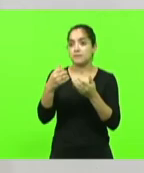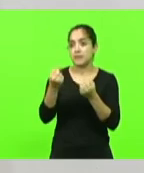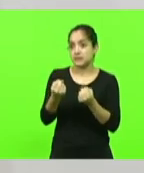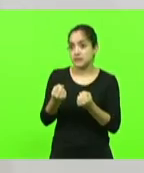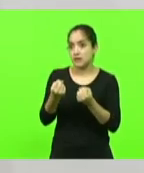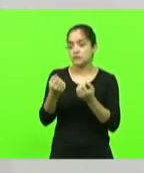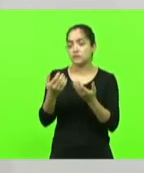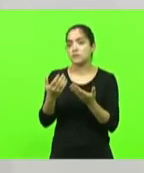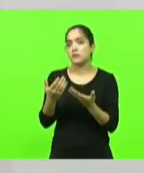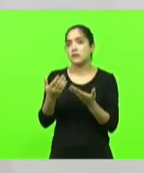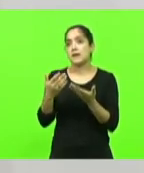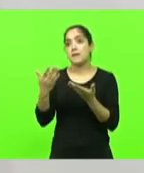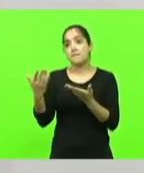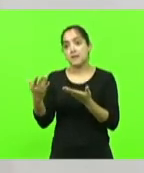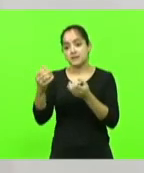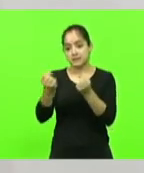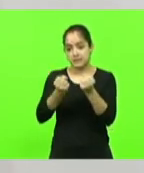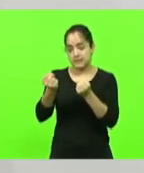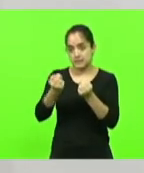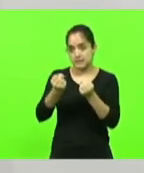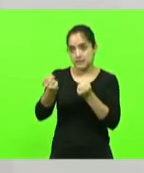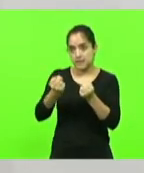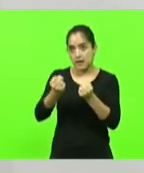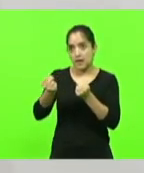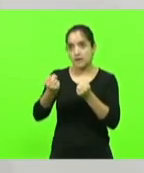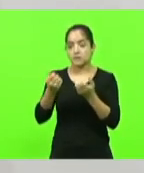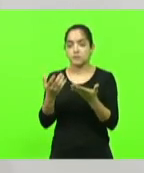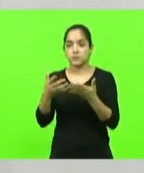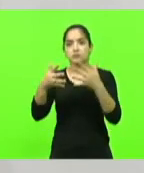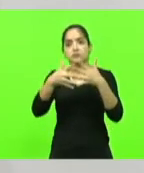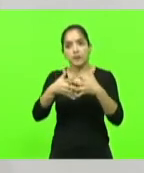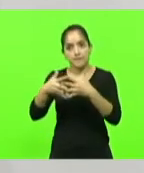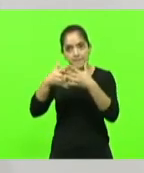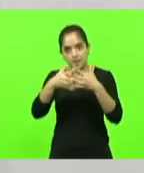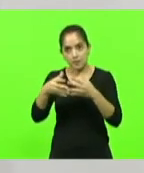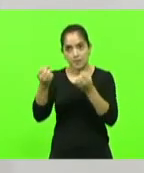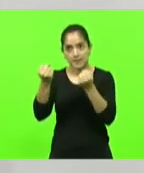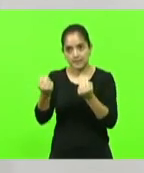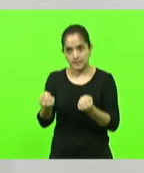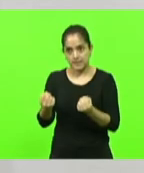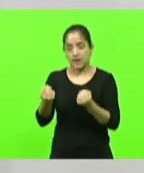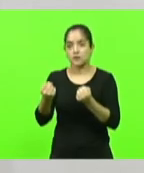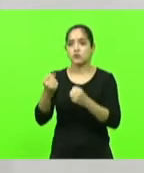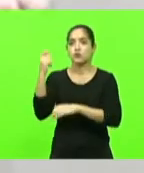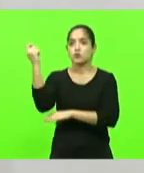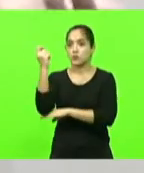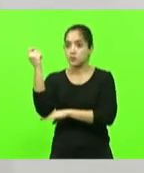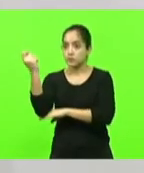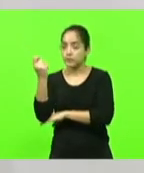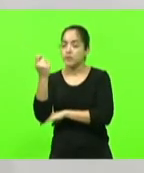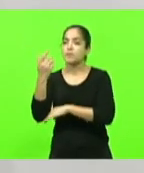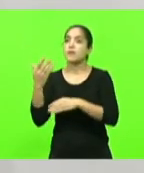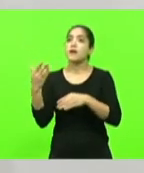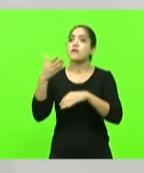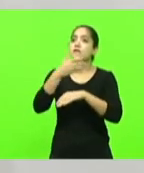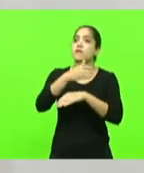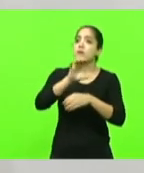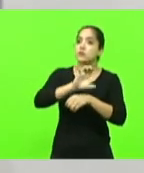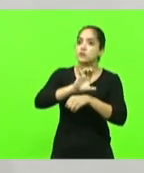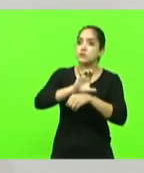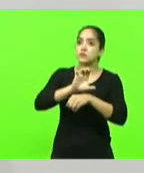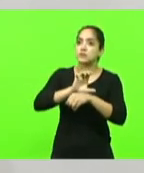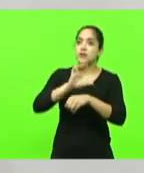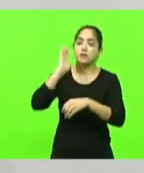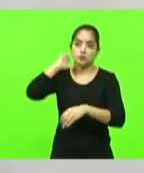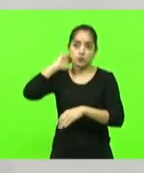e acontece que esses veículos os bitrens os caminhões de peso que atravessam do Rio Grande do Sul vão para o Paraná o que vem do Mato Grosso do Paraná vão